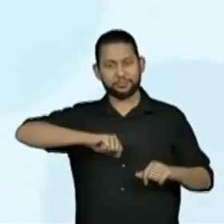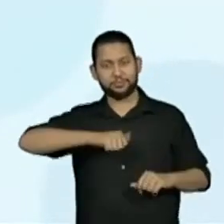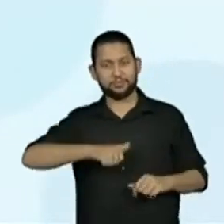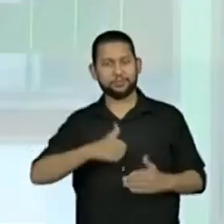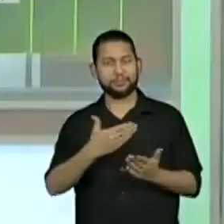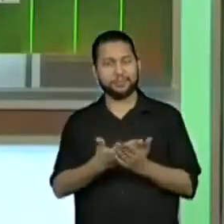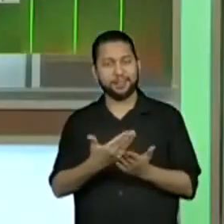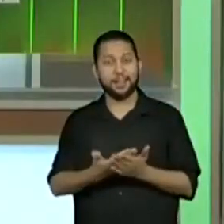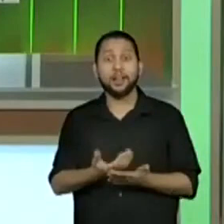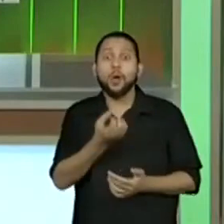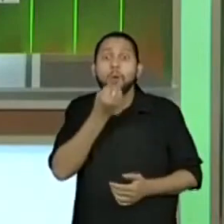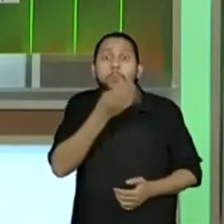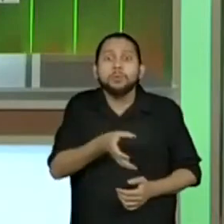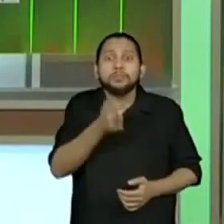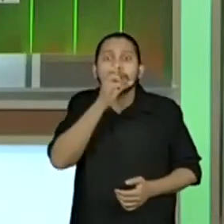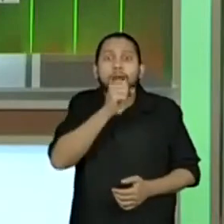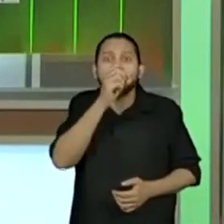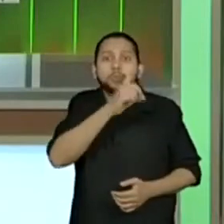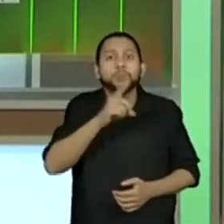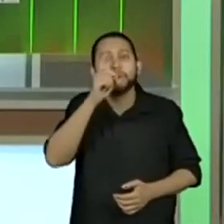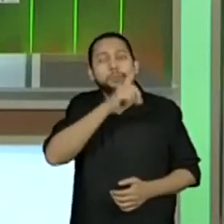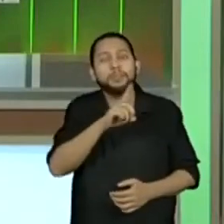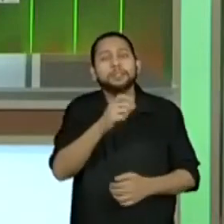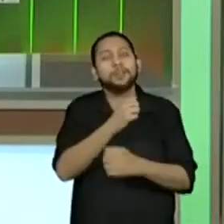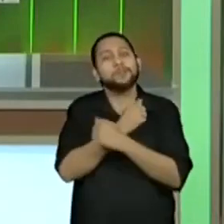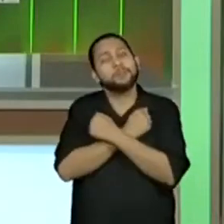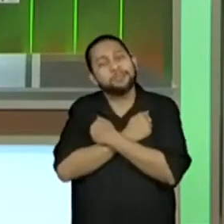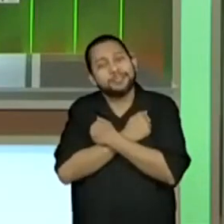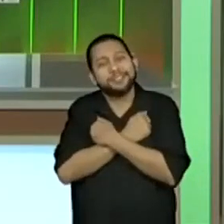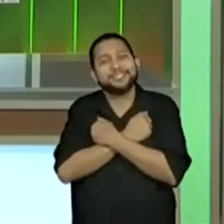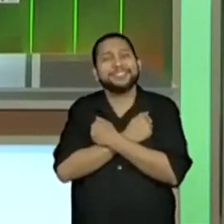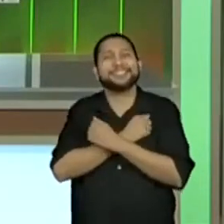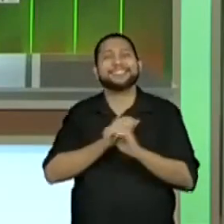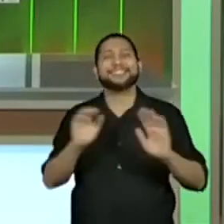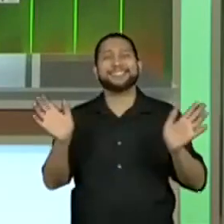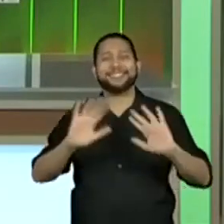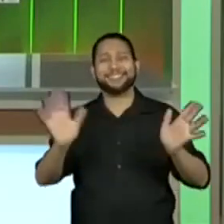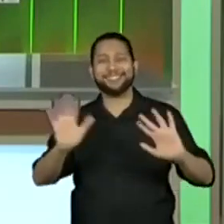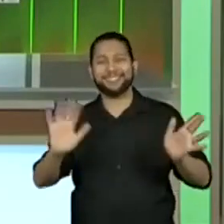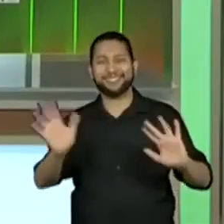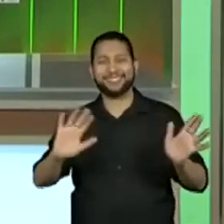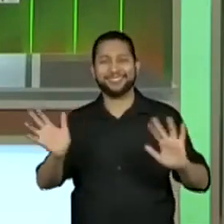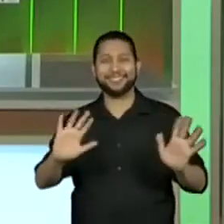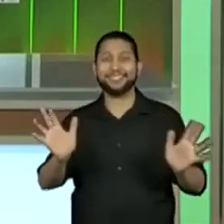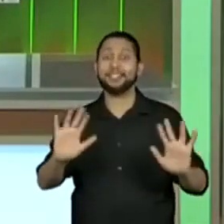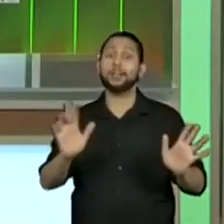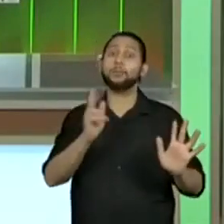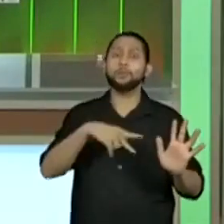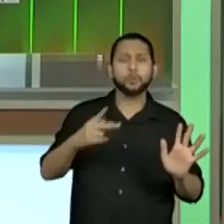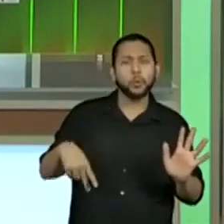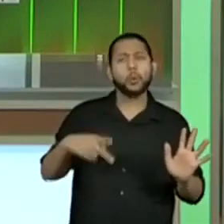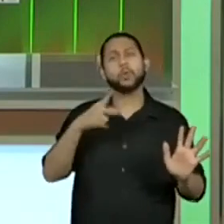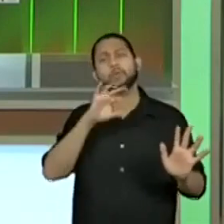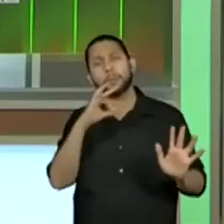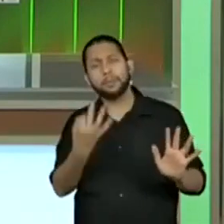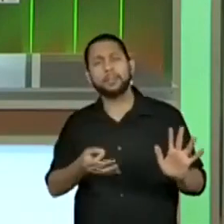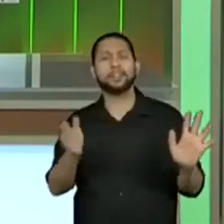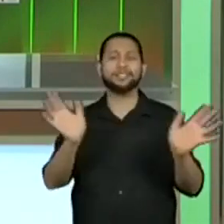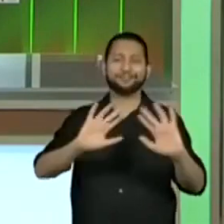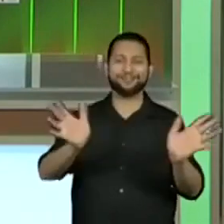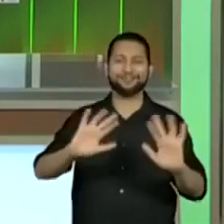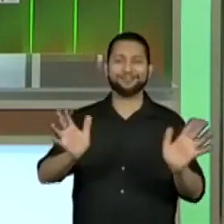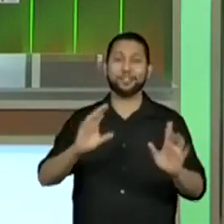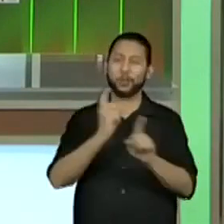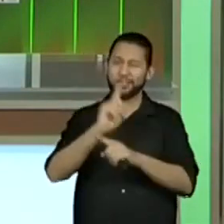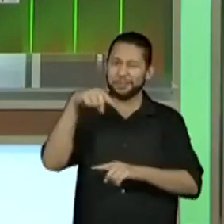bom final de semana e eu vou me despedindo então com a tela de avaliação tchau tchau estudantes professores pais responsáveis